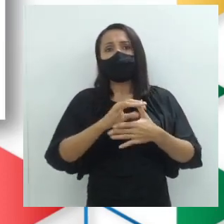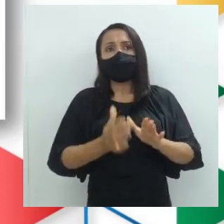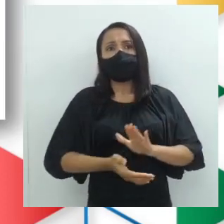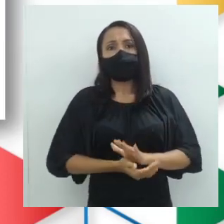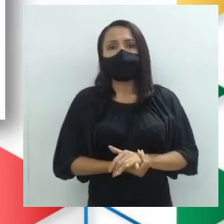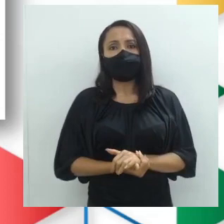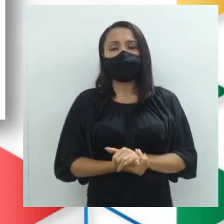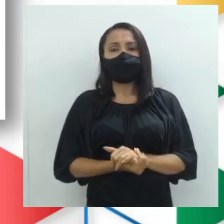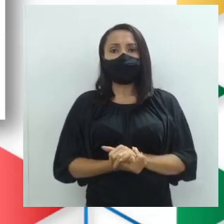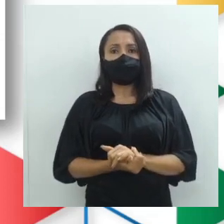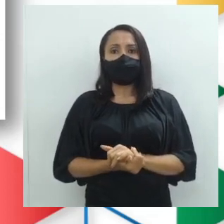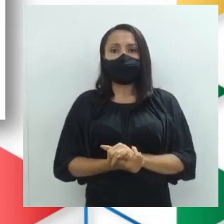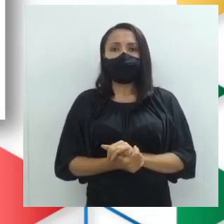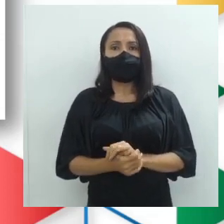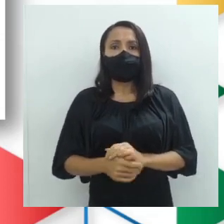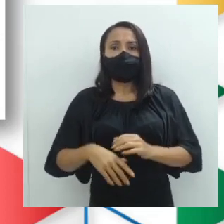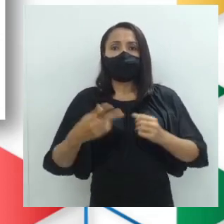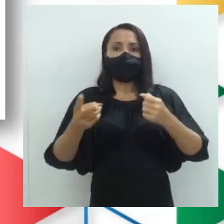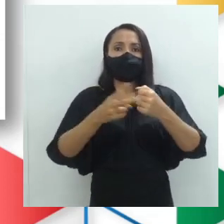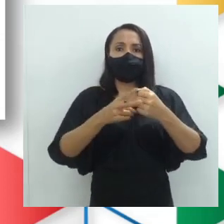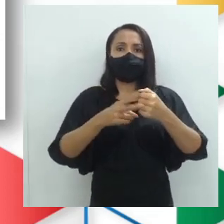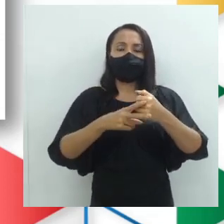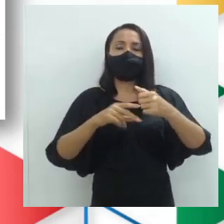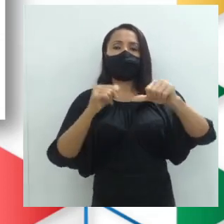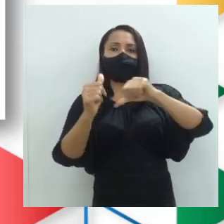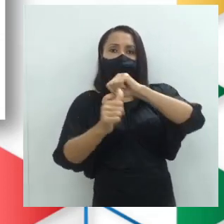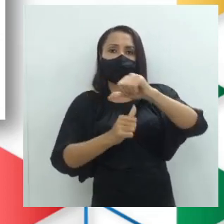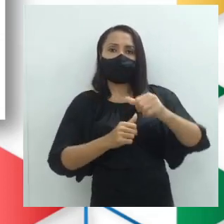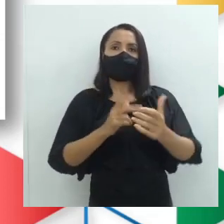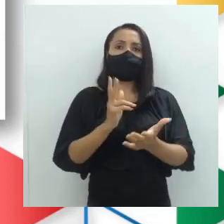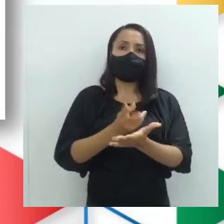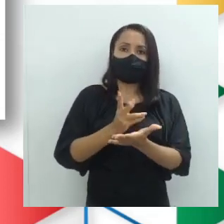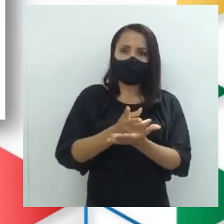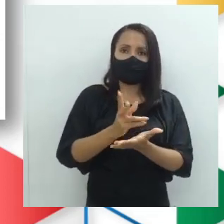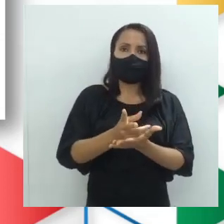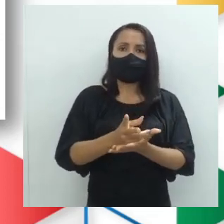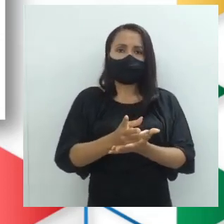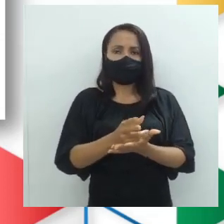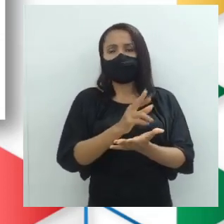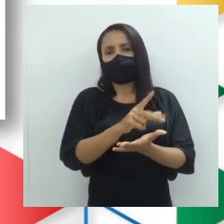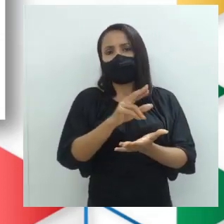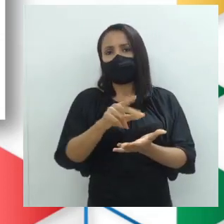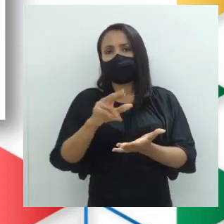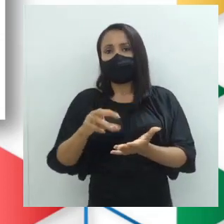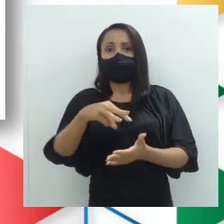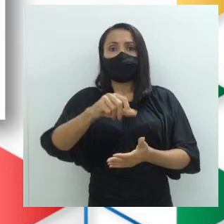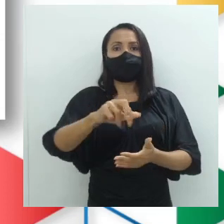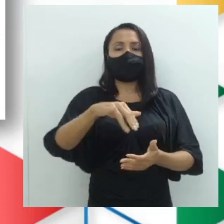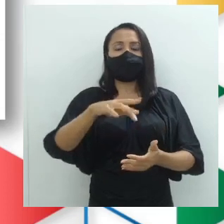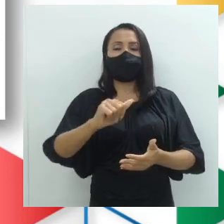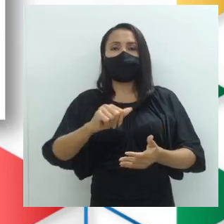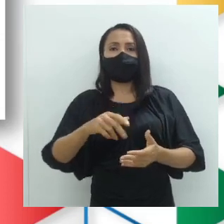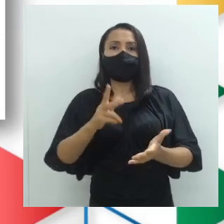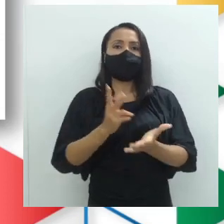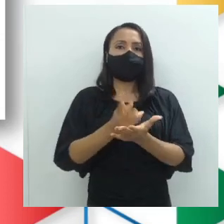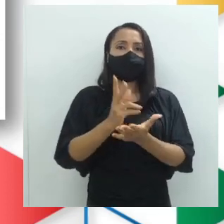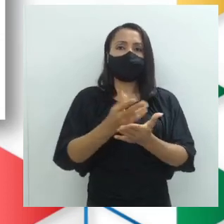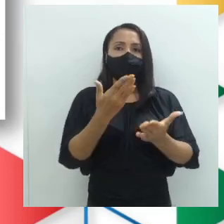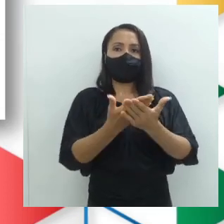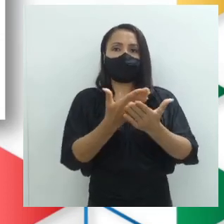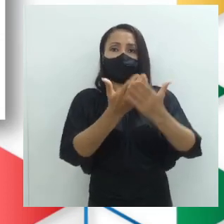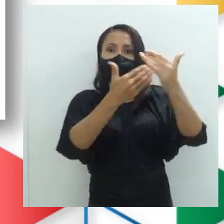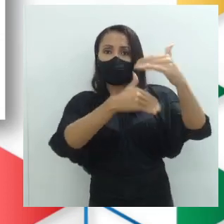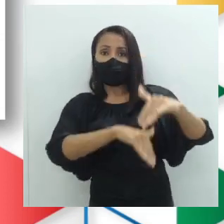nós temos aqui verbos que indicam mudança, continuidade, termo, etc. Maria continua estudando para a prova.